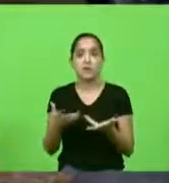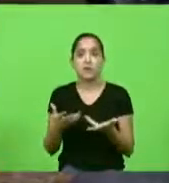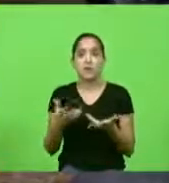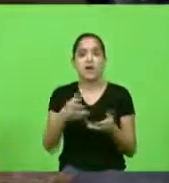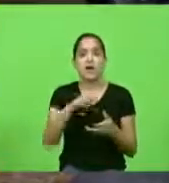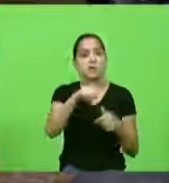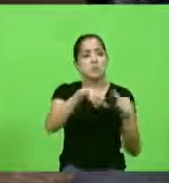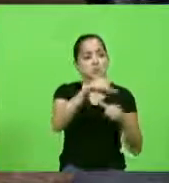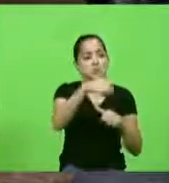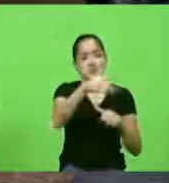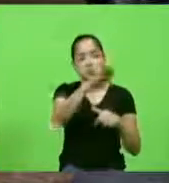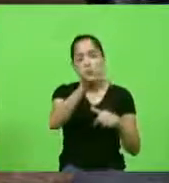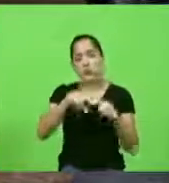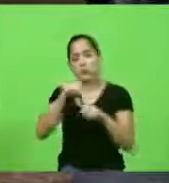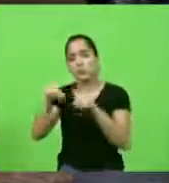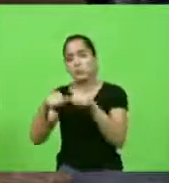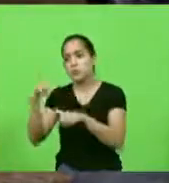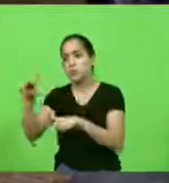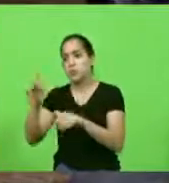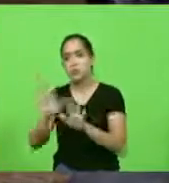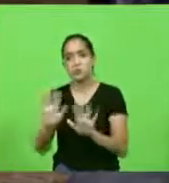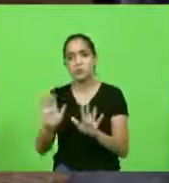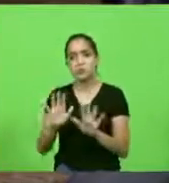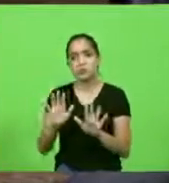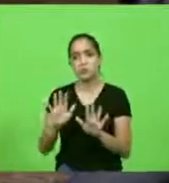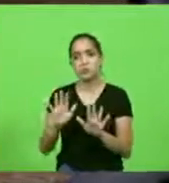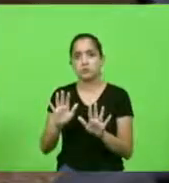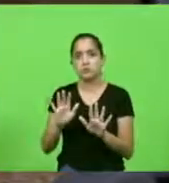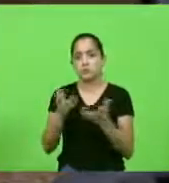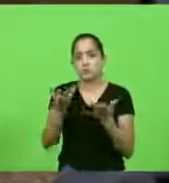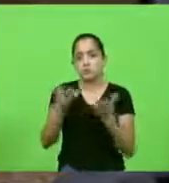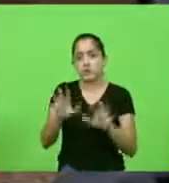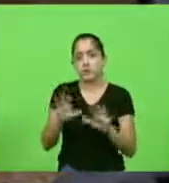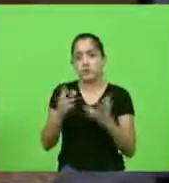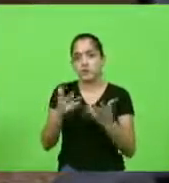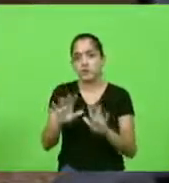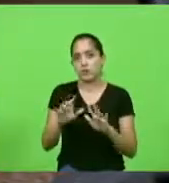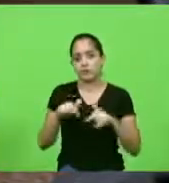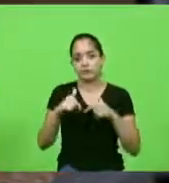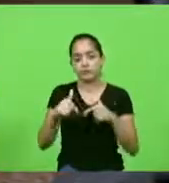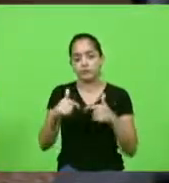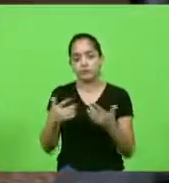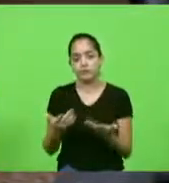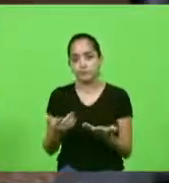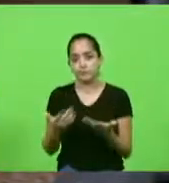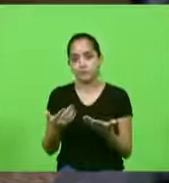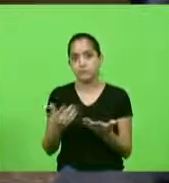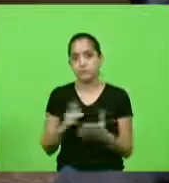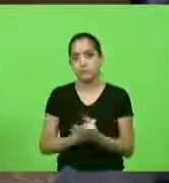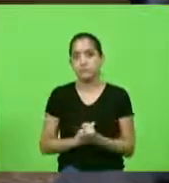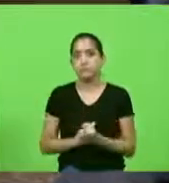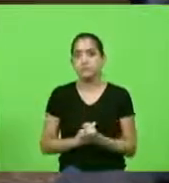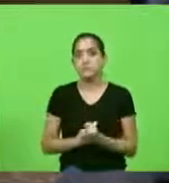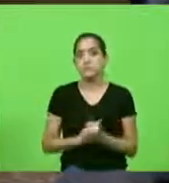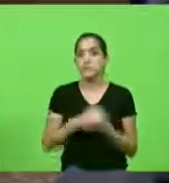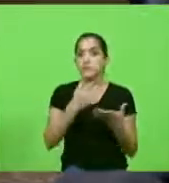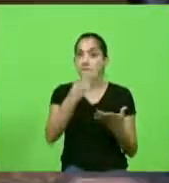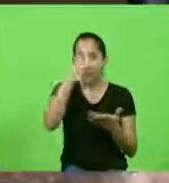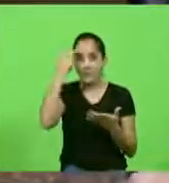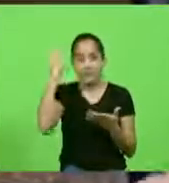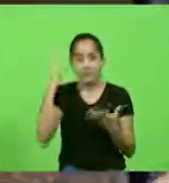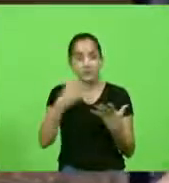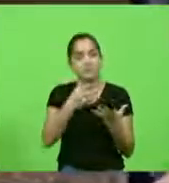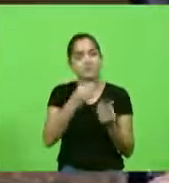muda com os outros agora que não pera aí eu não quero dar a minha parte como tem pessoas assim é